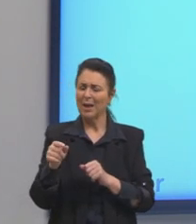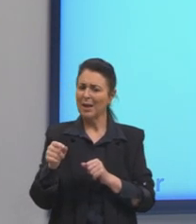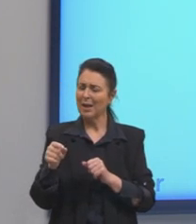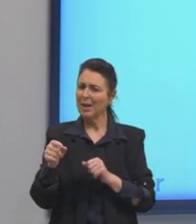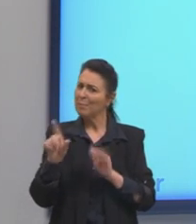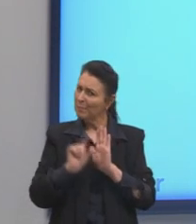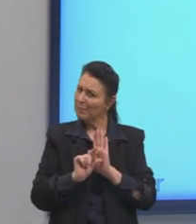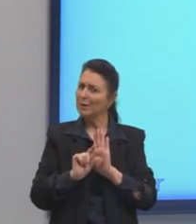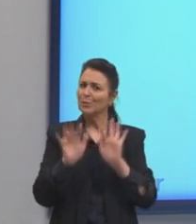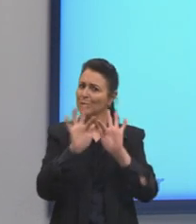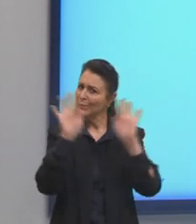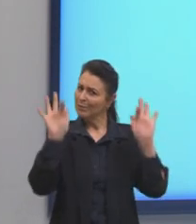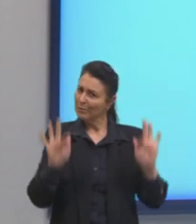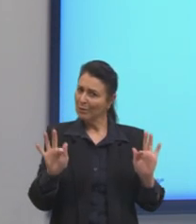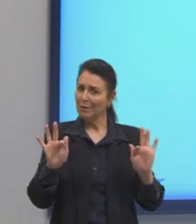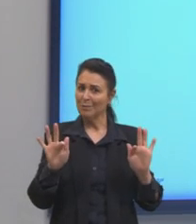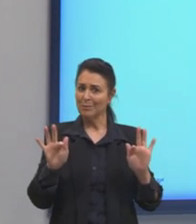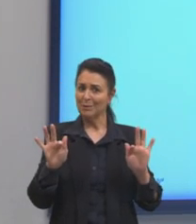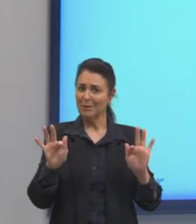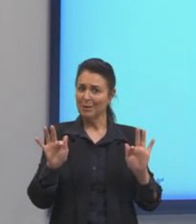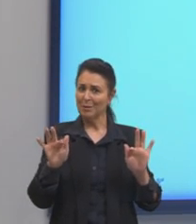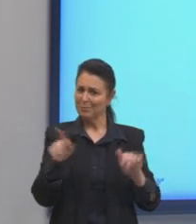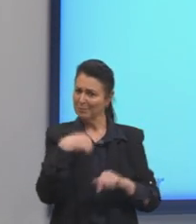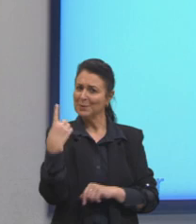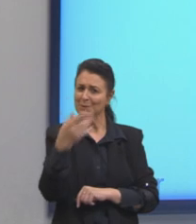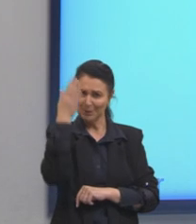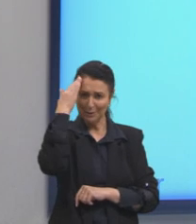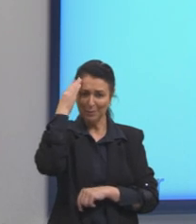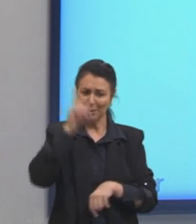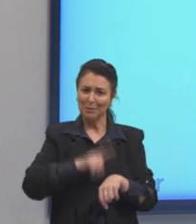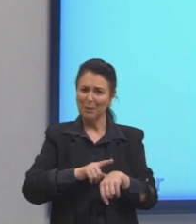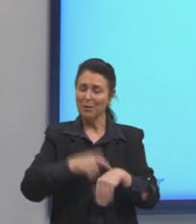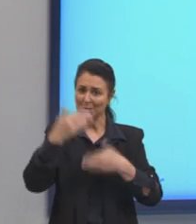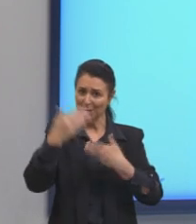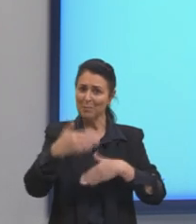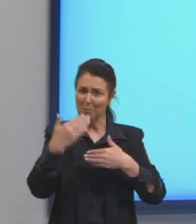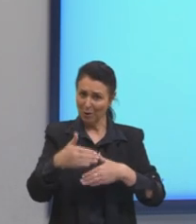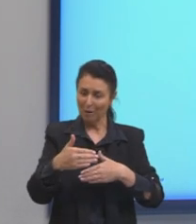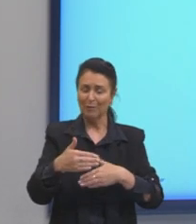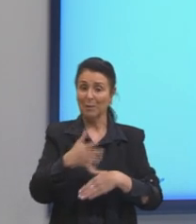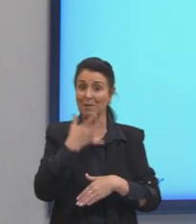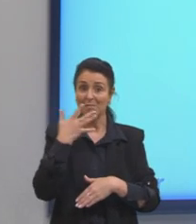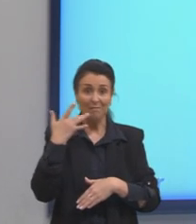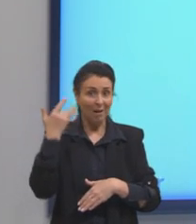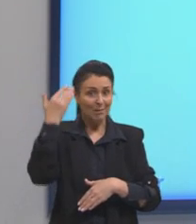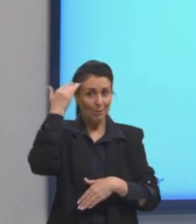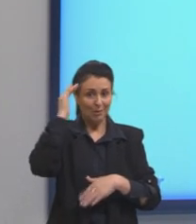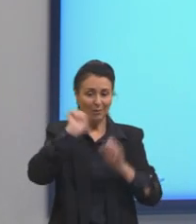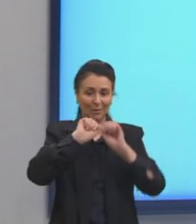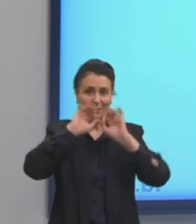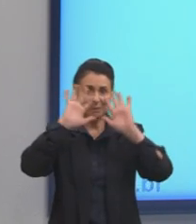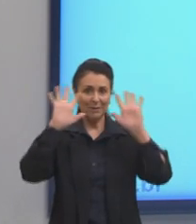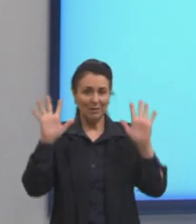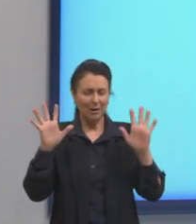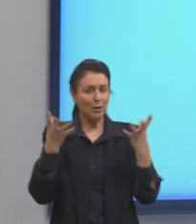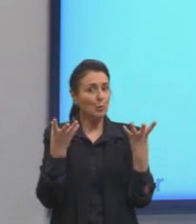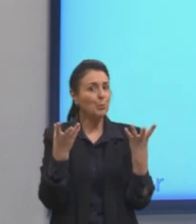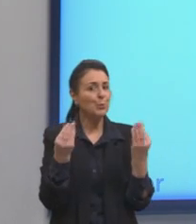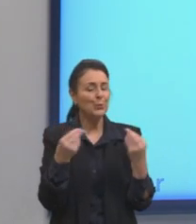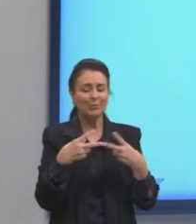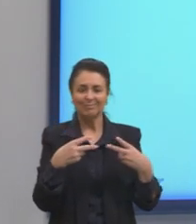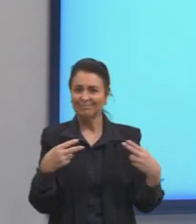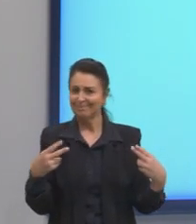fórmula para a gente saber, né? Na hora da prova do Enem, isso facilita bastante, né? Já são muitas outras coisas que,